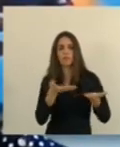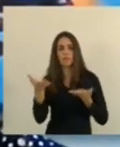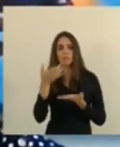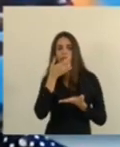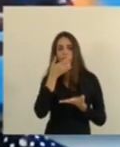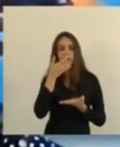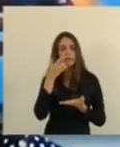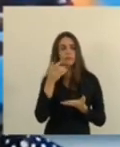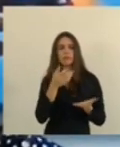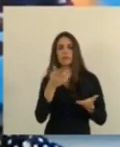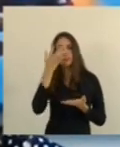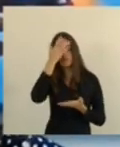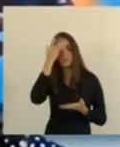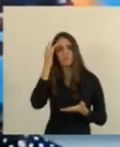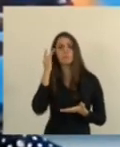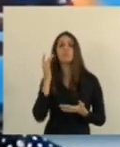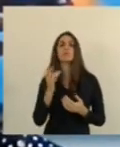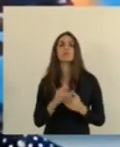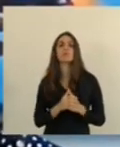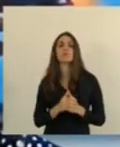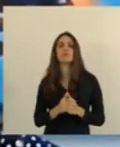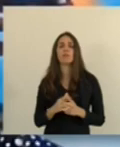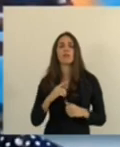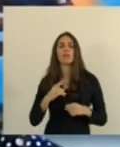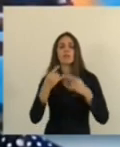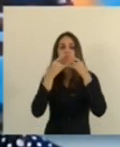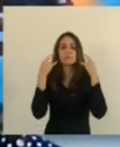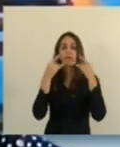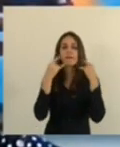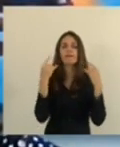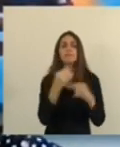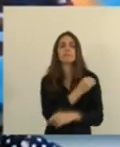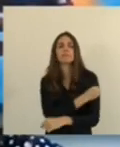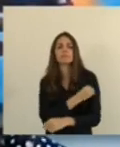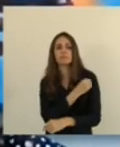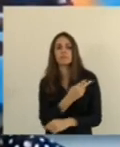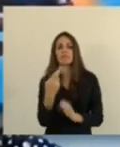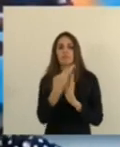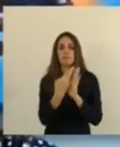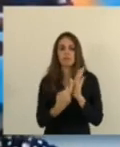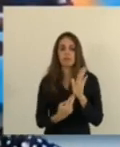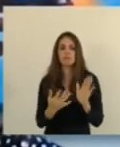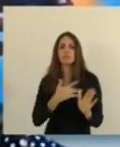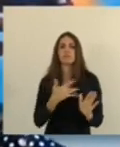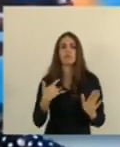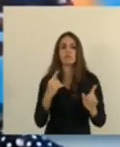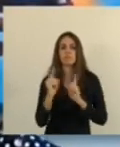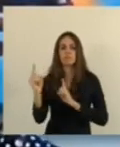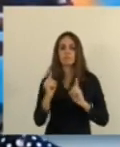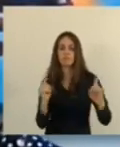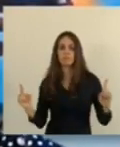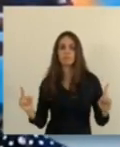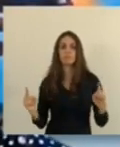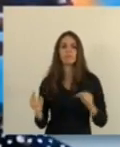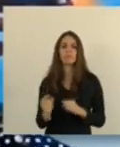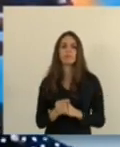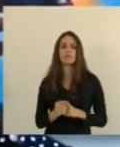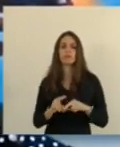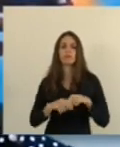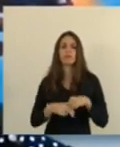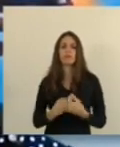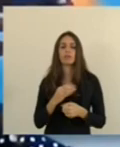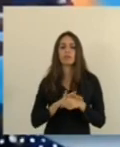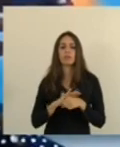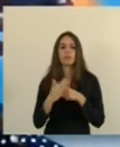as pessoas, claro que, respeitando todos os protocolos de afastamento, de uso de máscara, por conta de